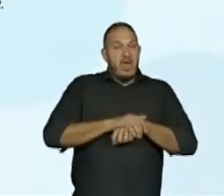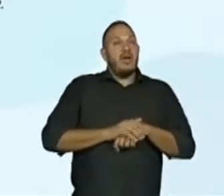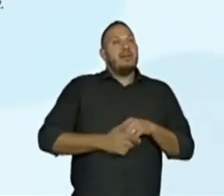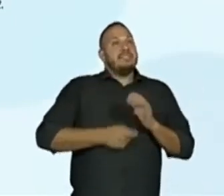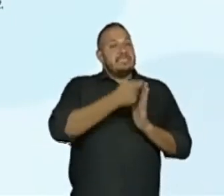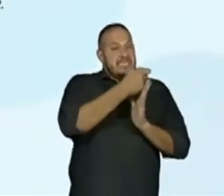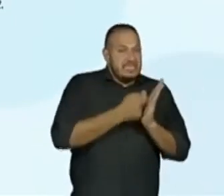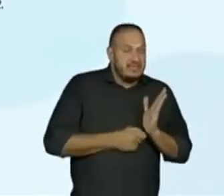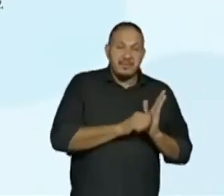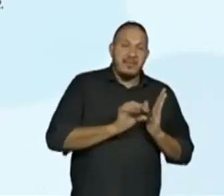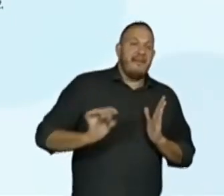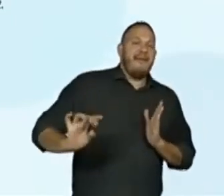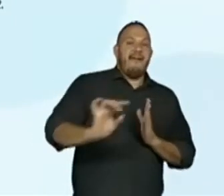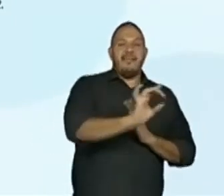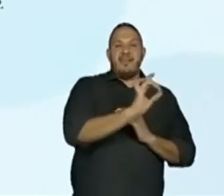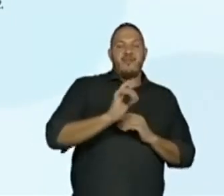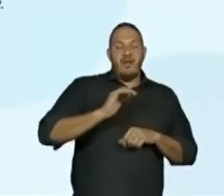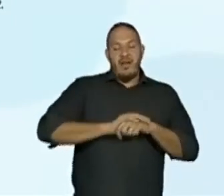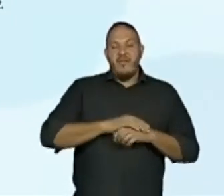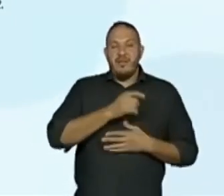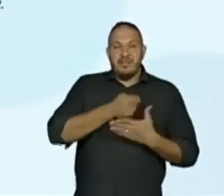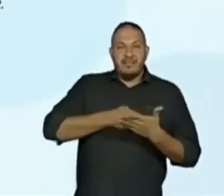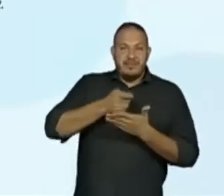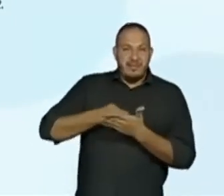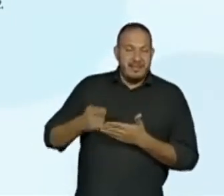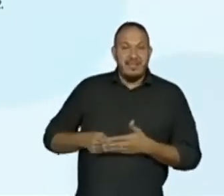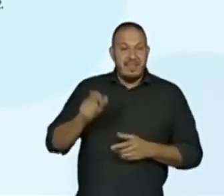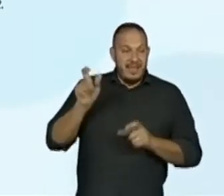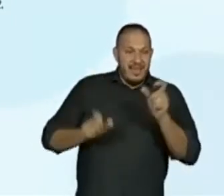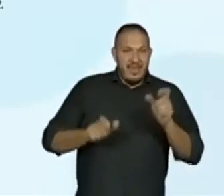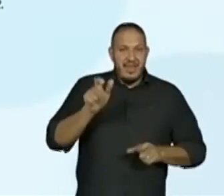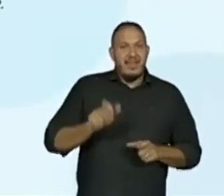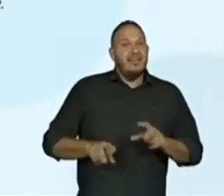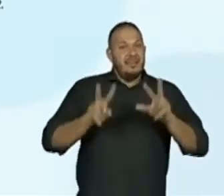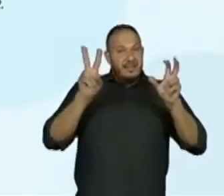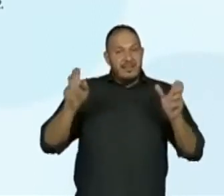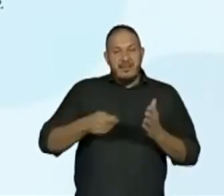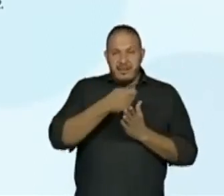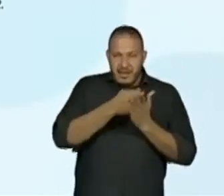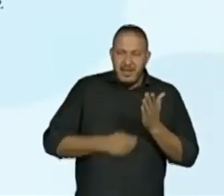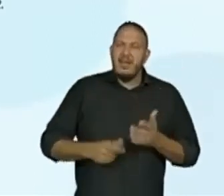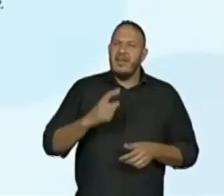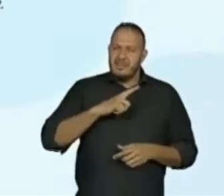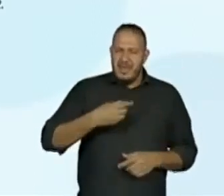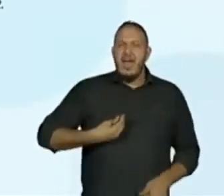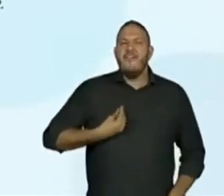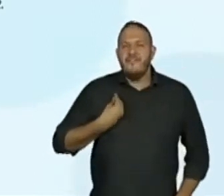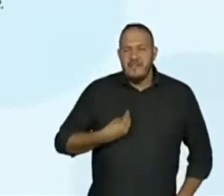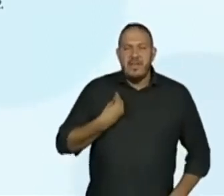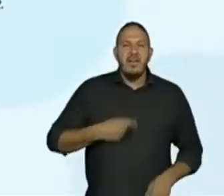qual as suas obras. Estes escritores têm biografia e estilo particular.